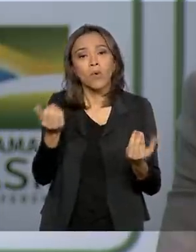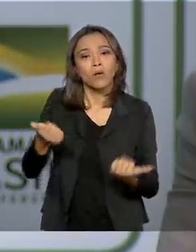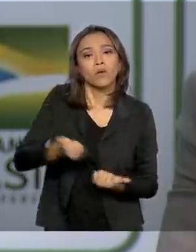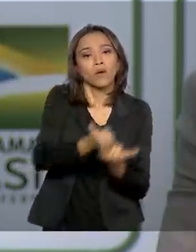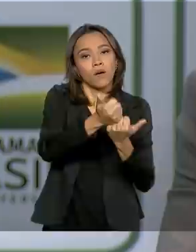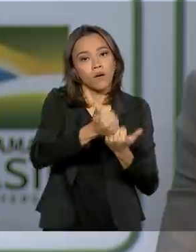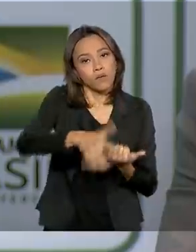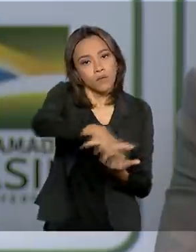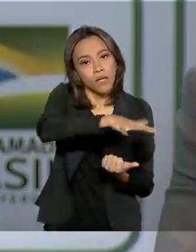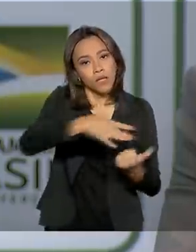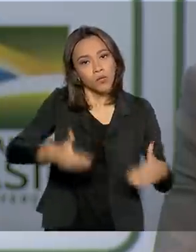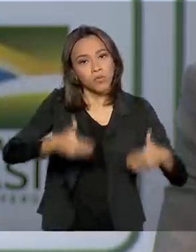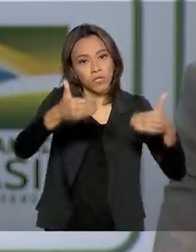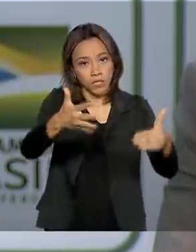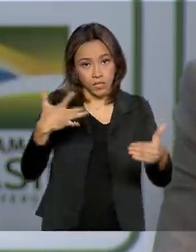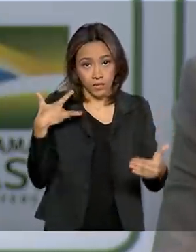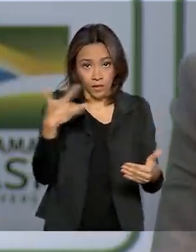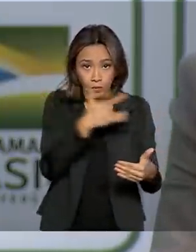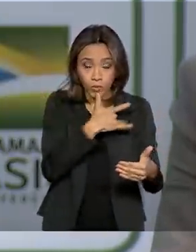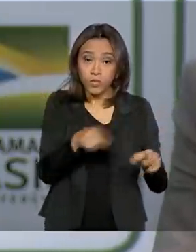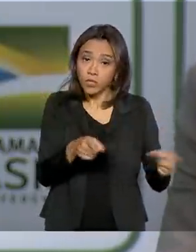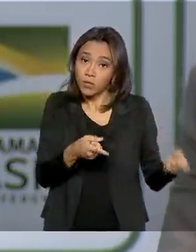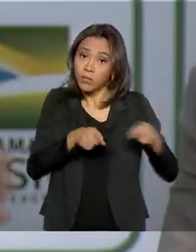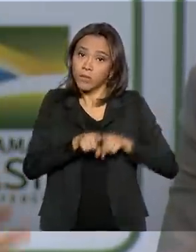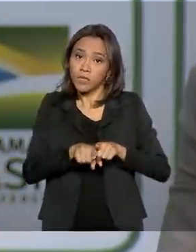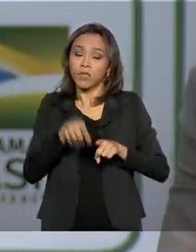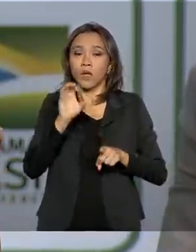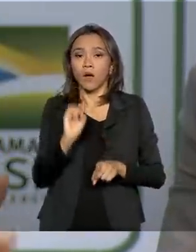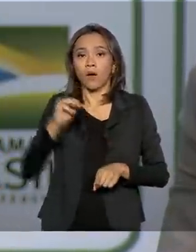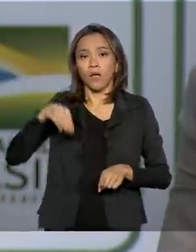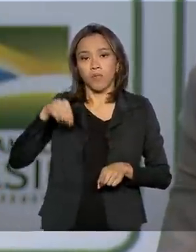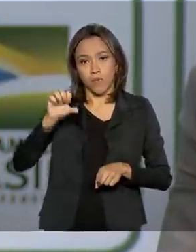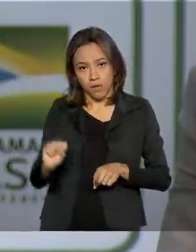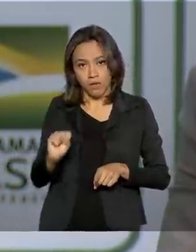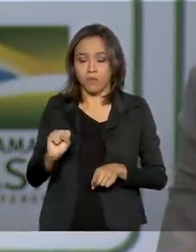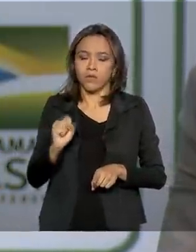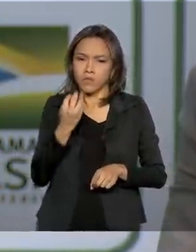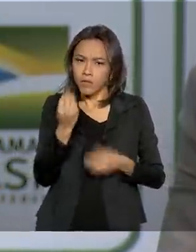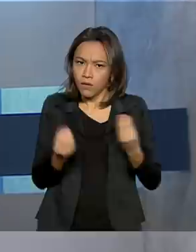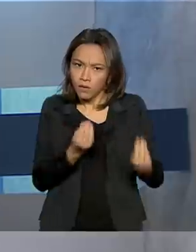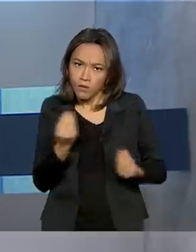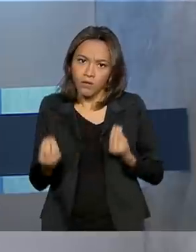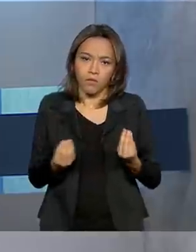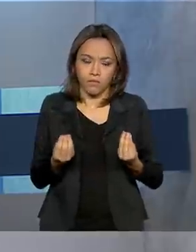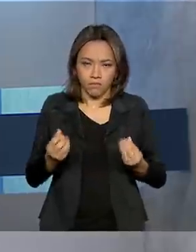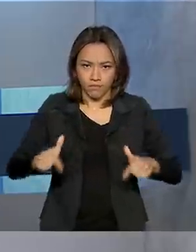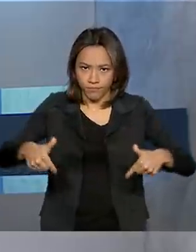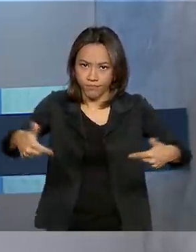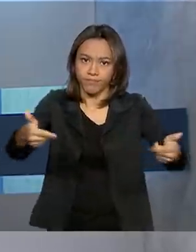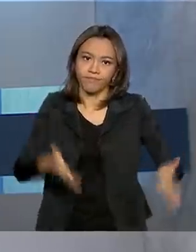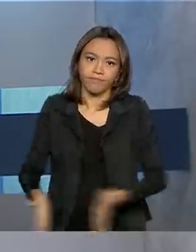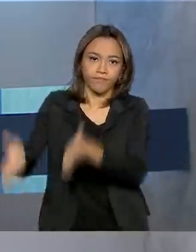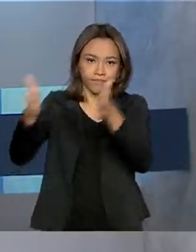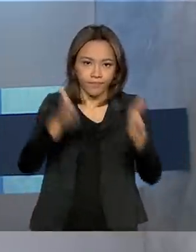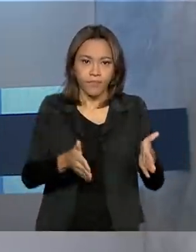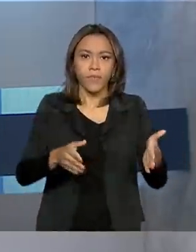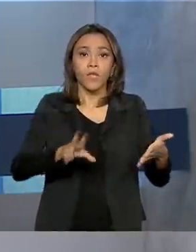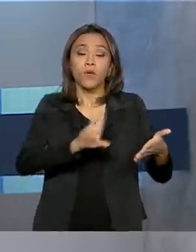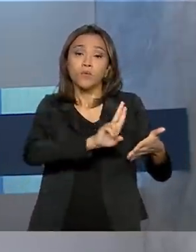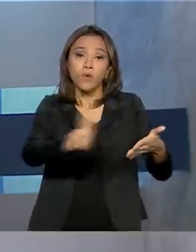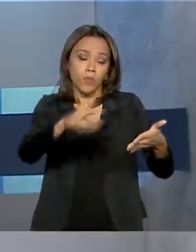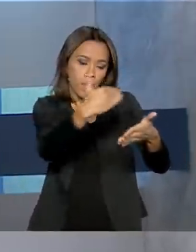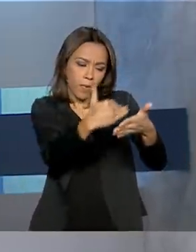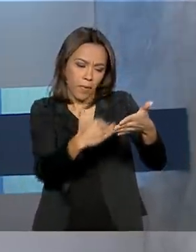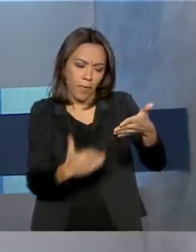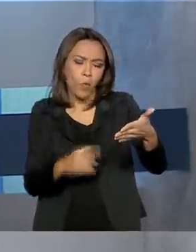Saúde, junto com a OMS, venha a apontar, a indicar nesse momento. Uma lista com informações